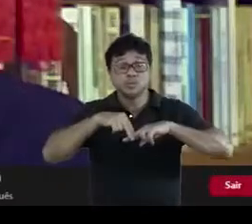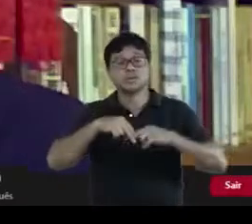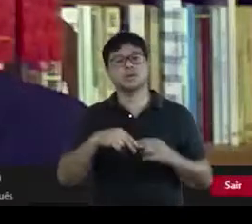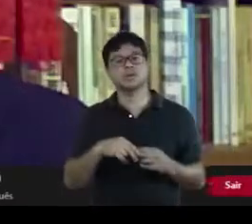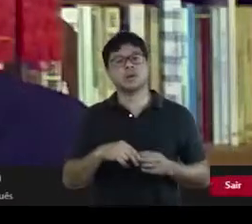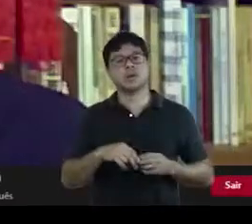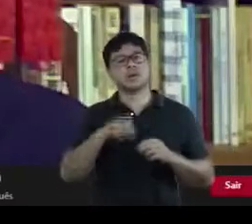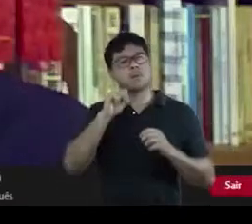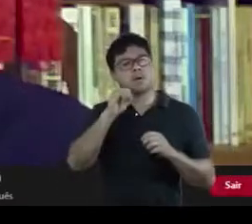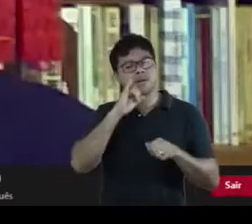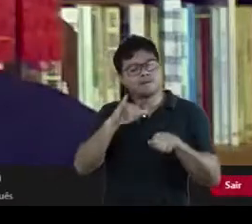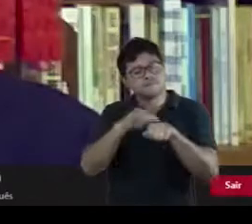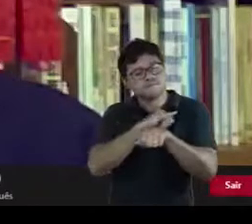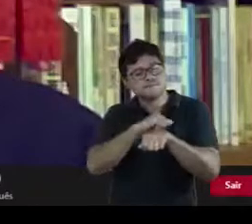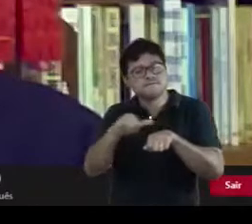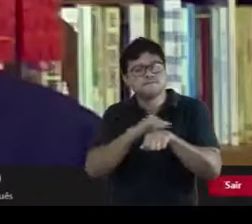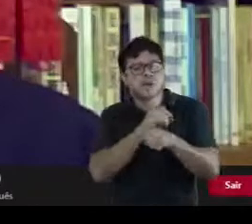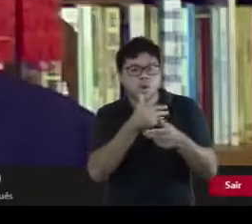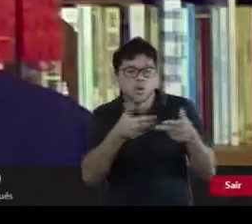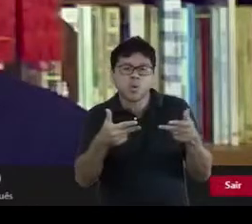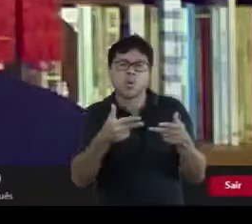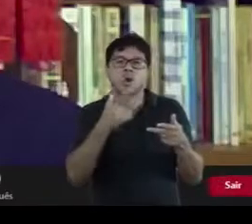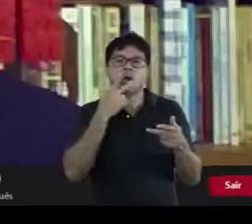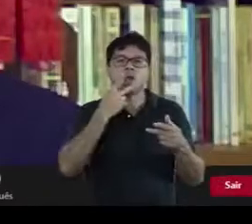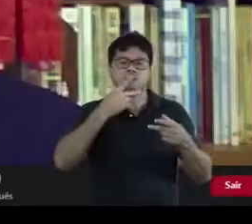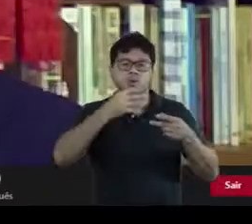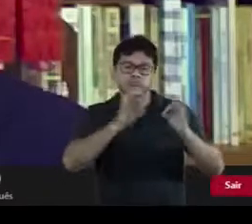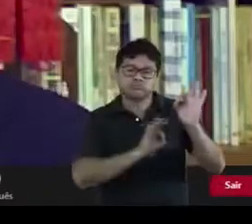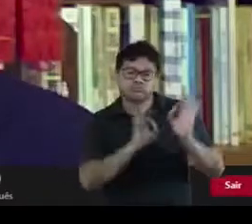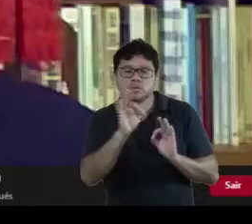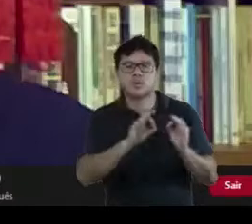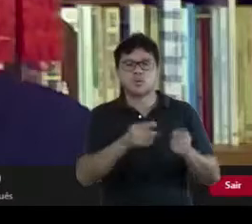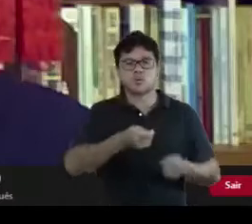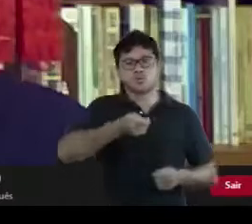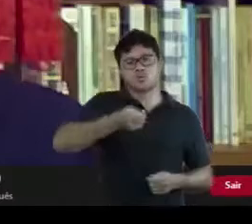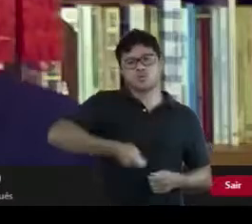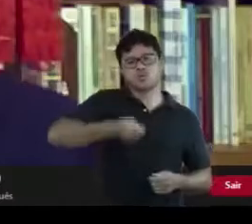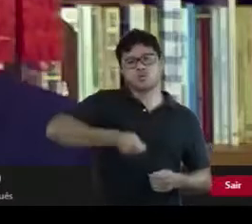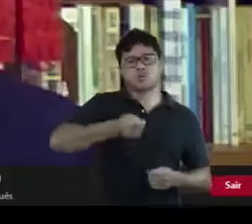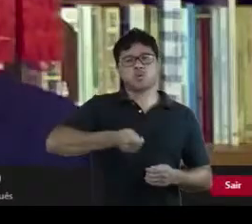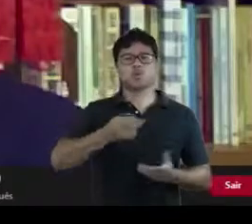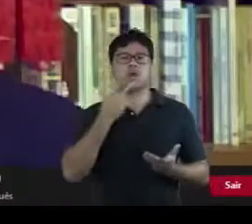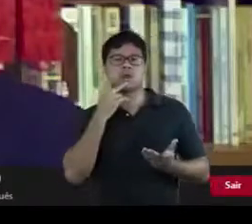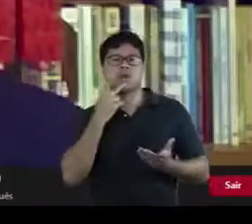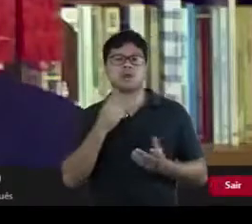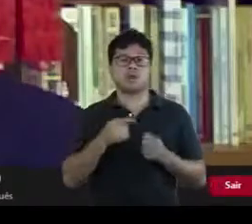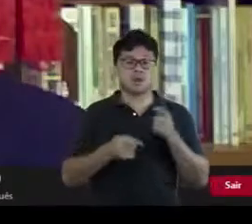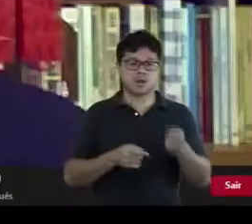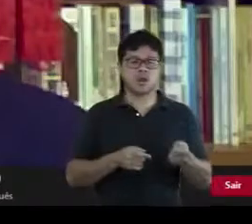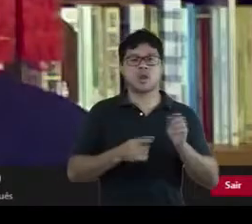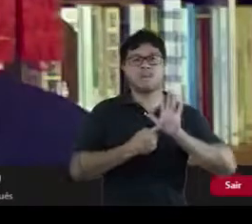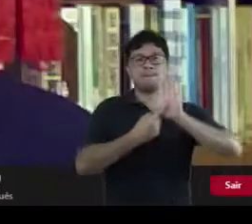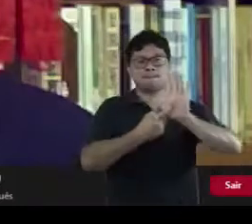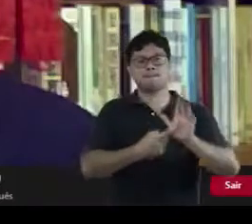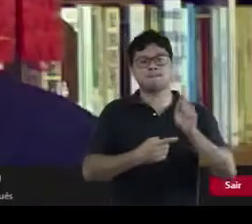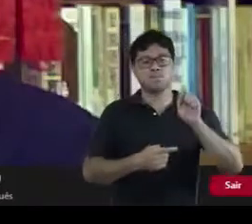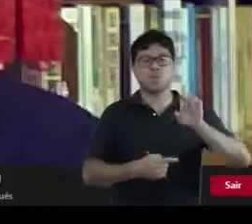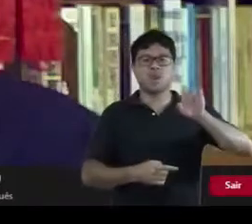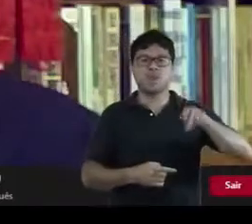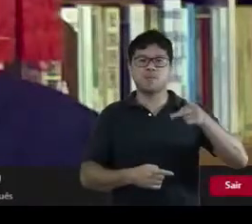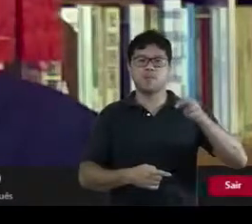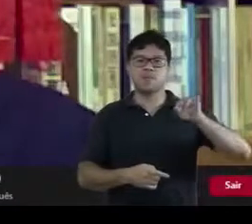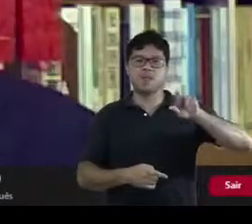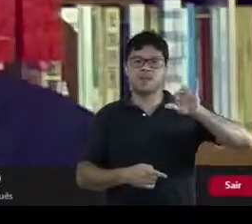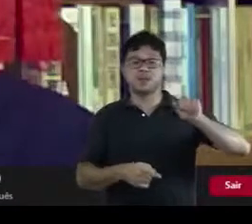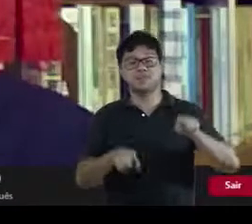podiam ser enfeixados em um paradigma de rigor flexível, postado na fronteira entre o rigor da demonstração empírica